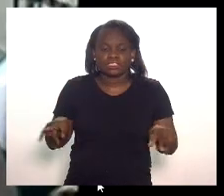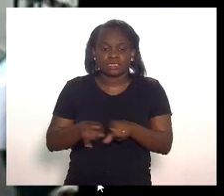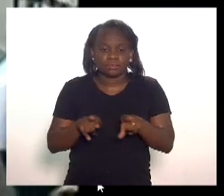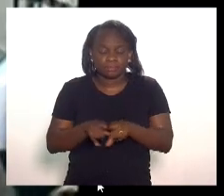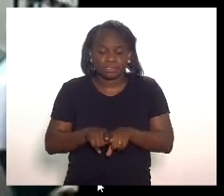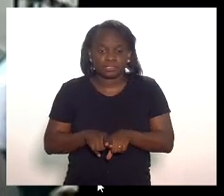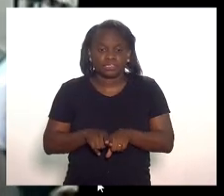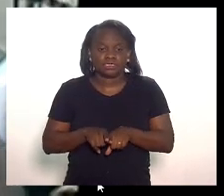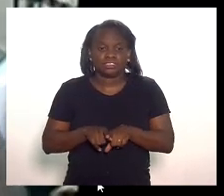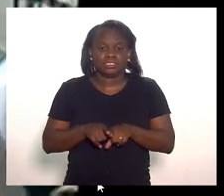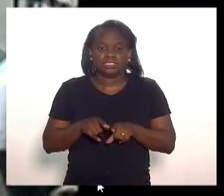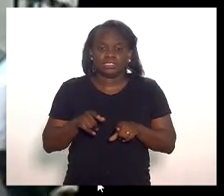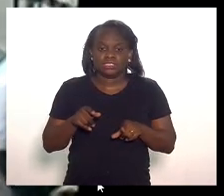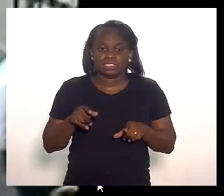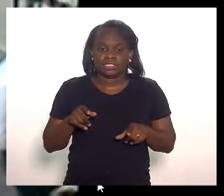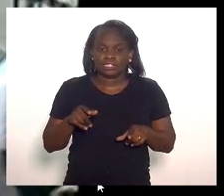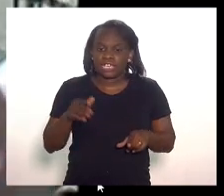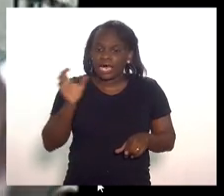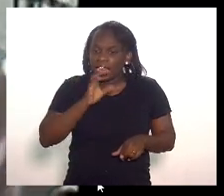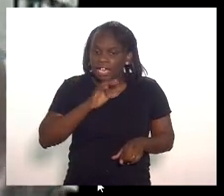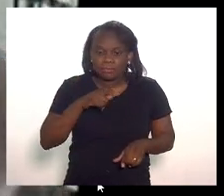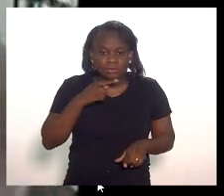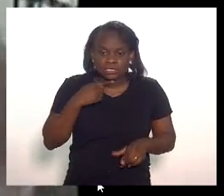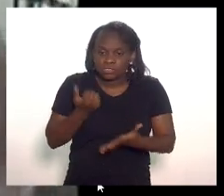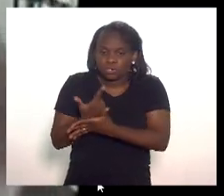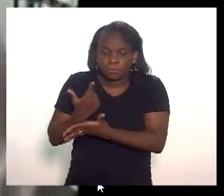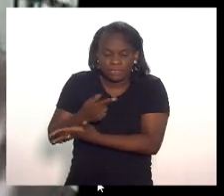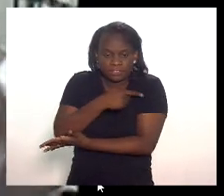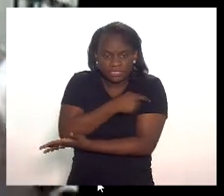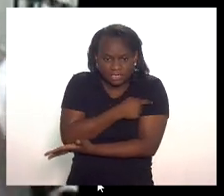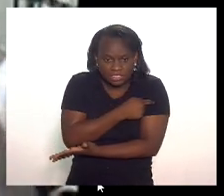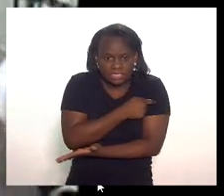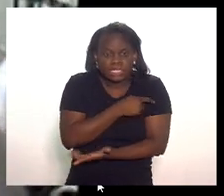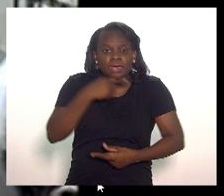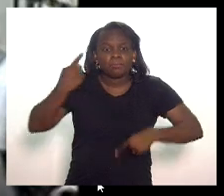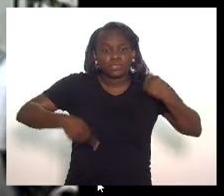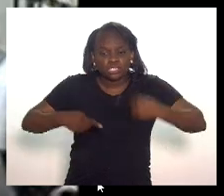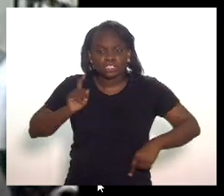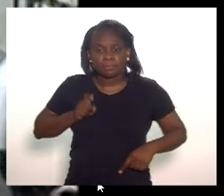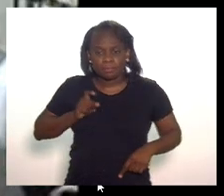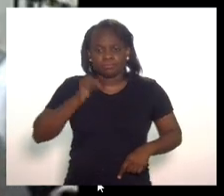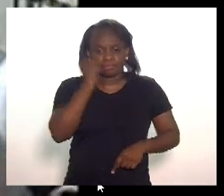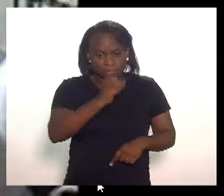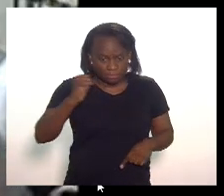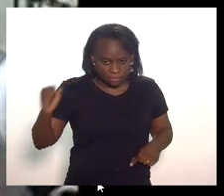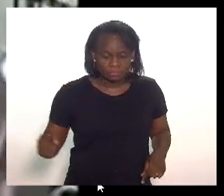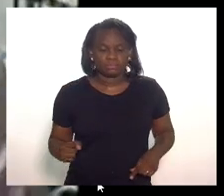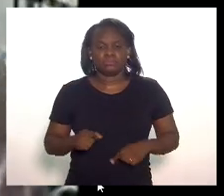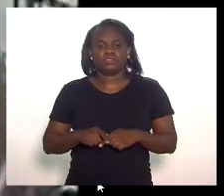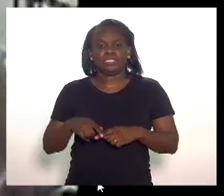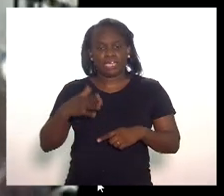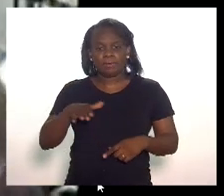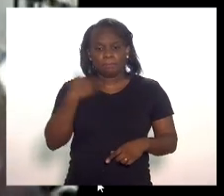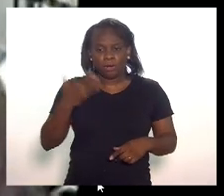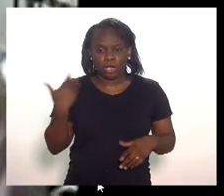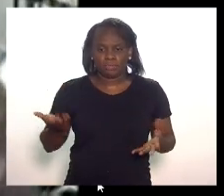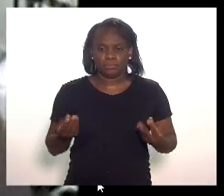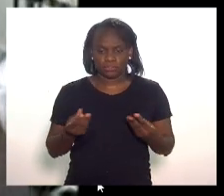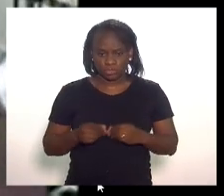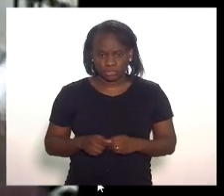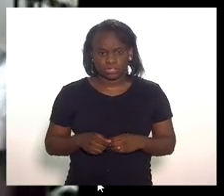tempo não ser ágil para garantir a vacinação é política genocida é política de morte